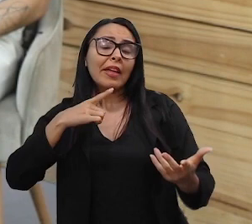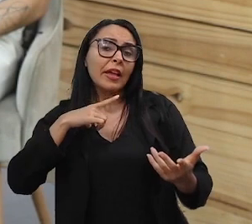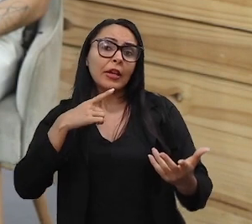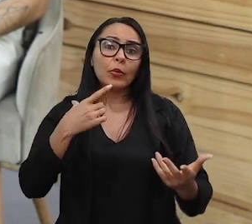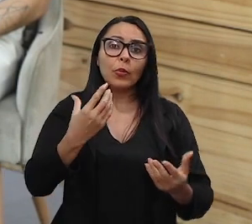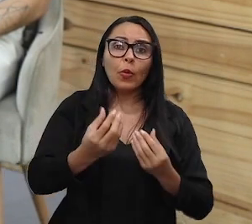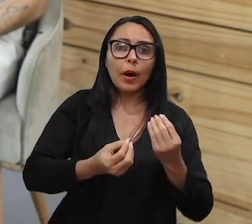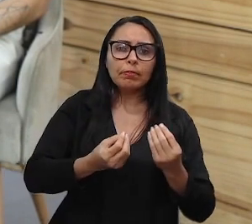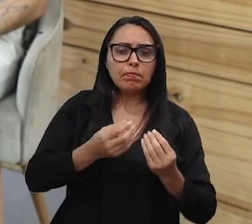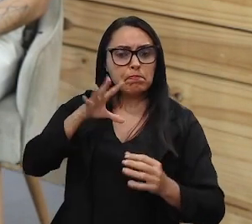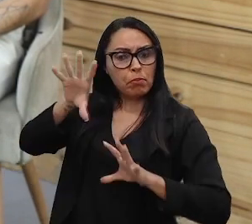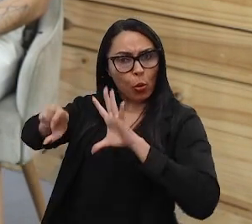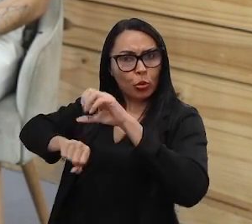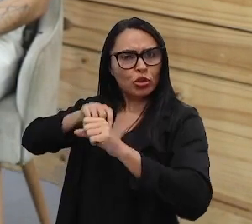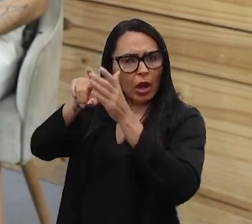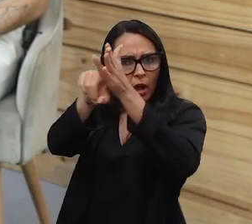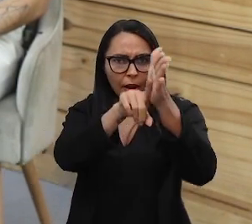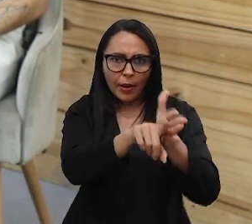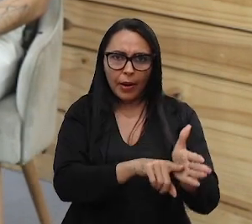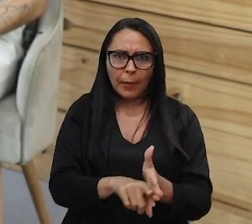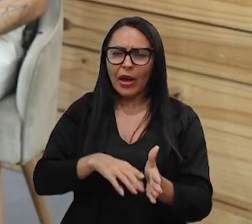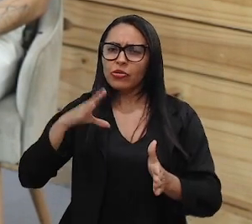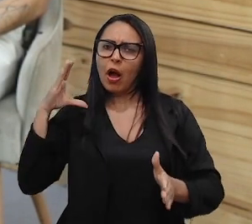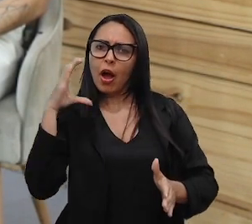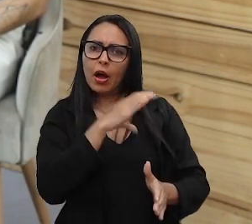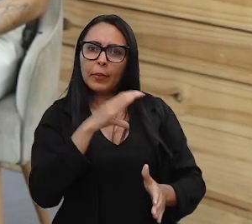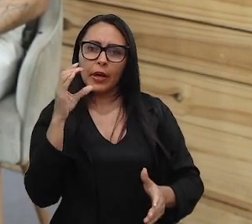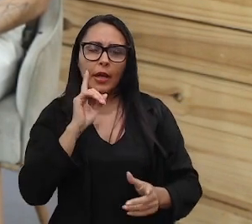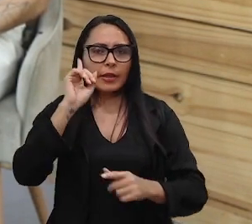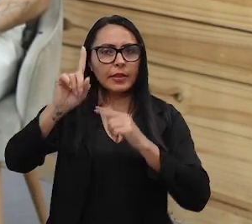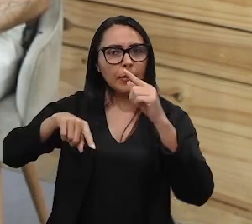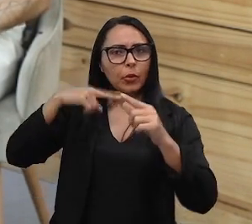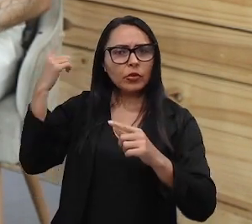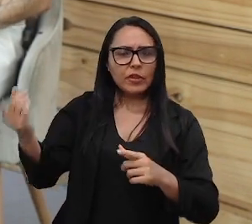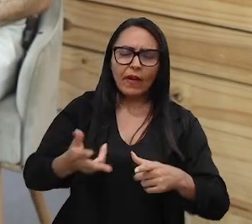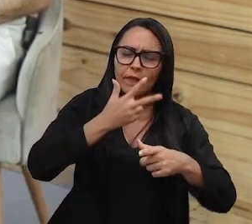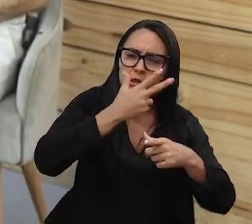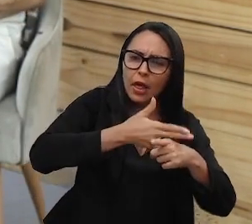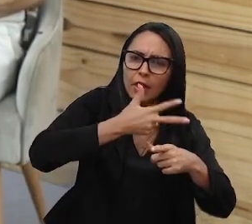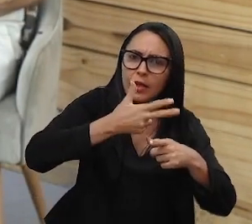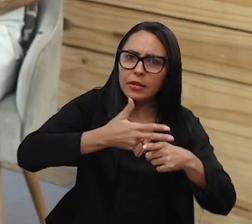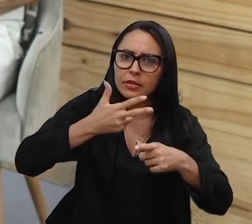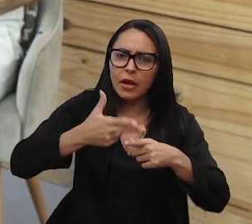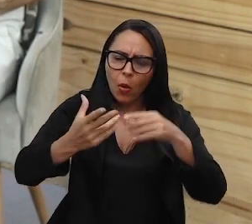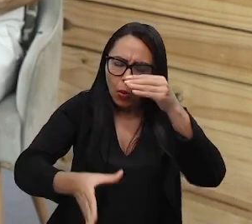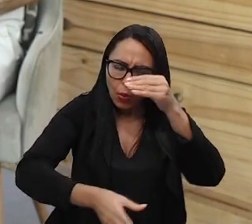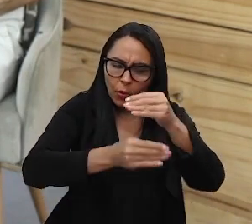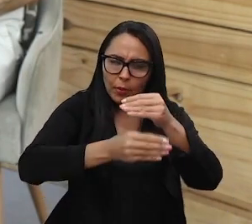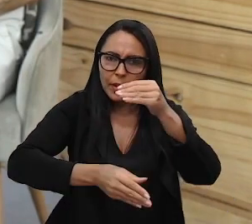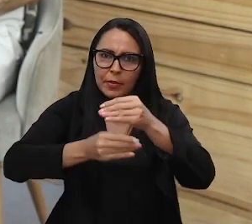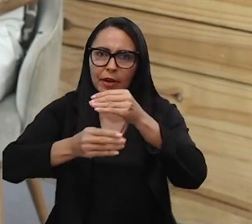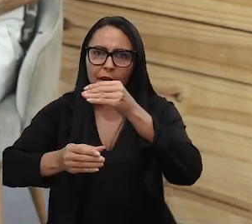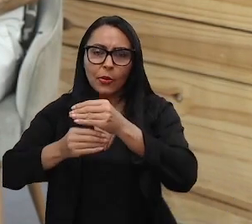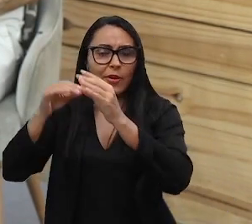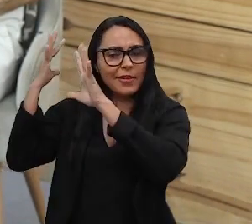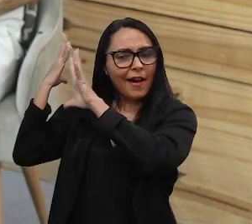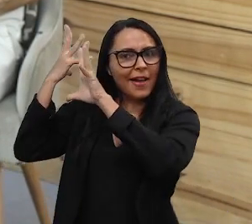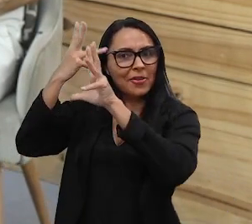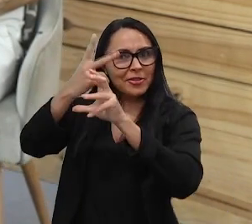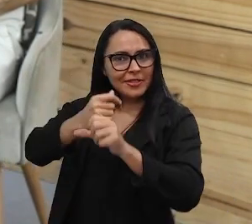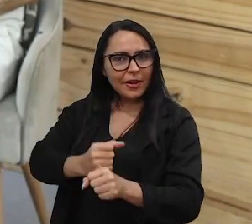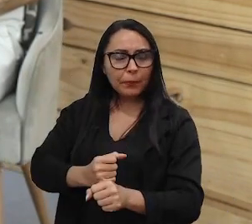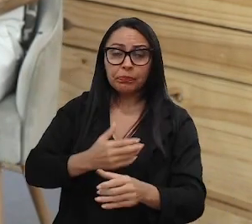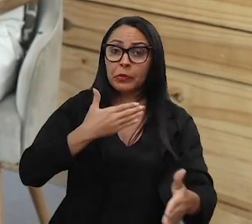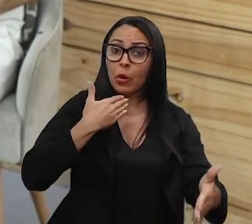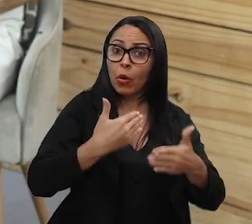busca mais rápida e depois você vai fazer a edição, que depois você vai fazer o complemento e a revisão, que é o que a gente diz.